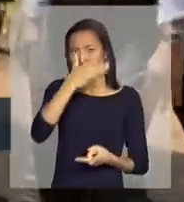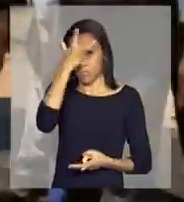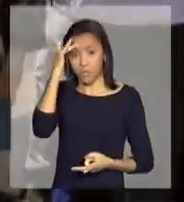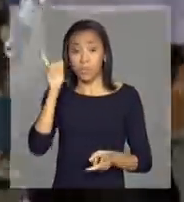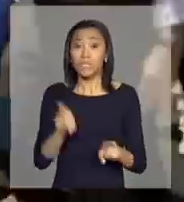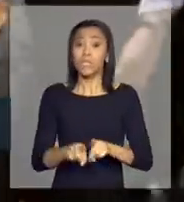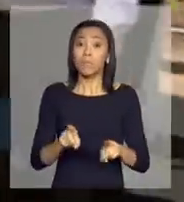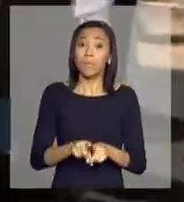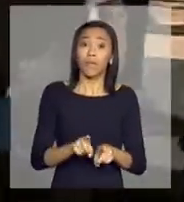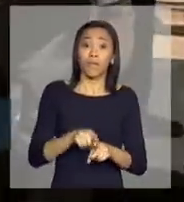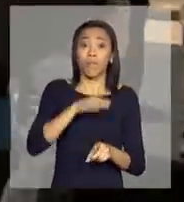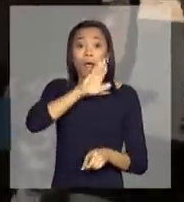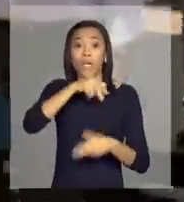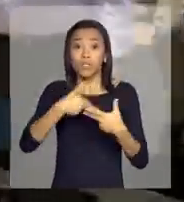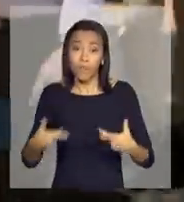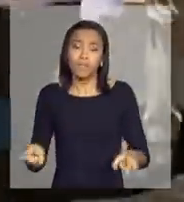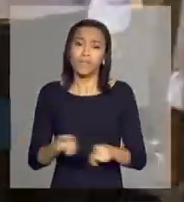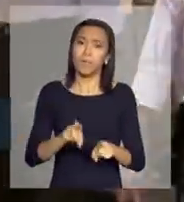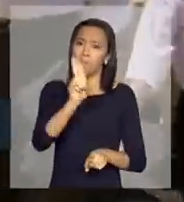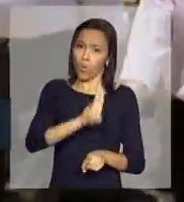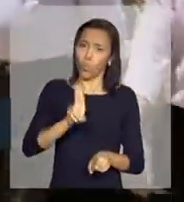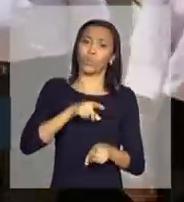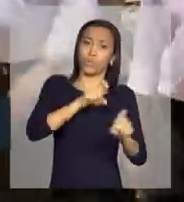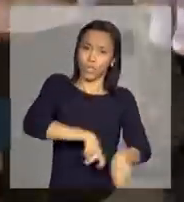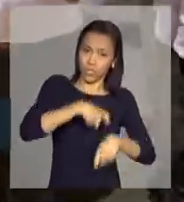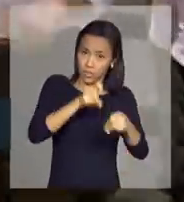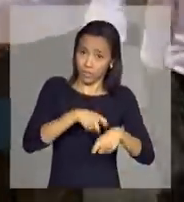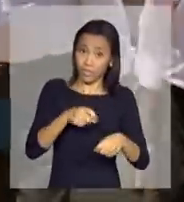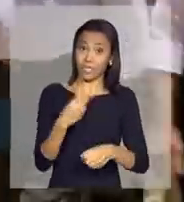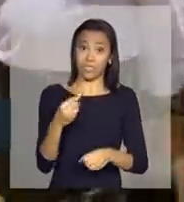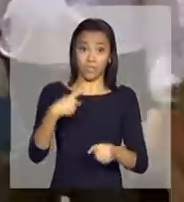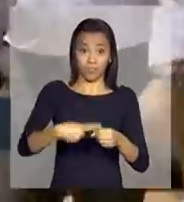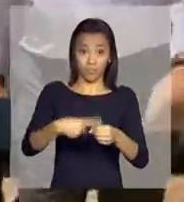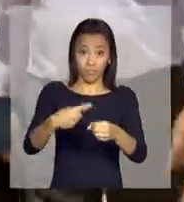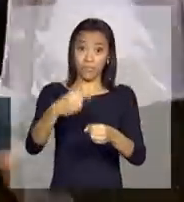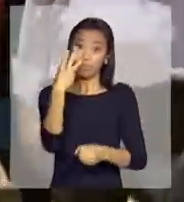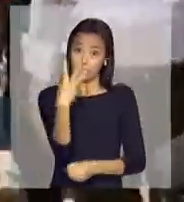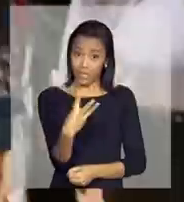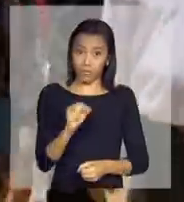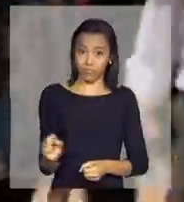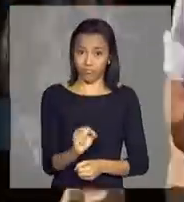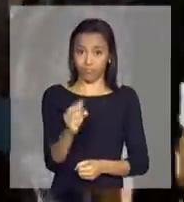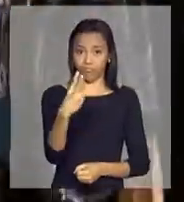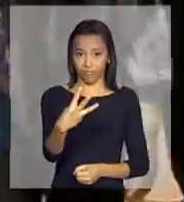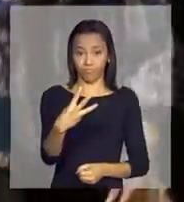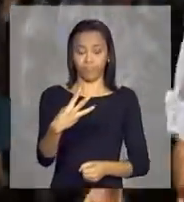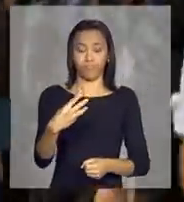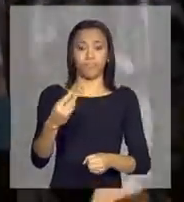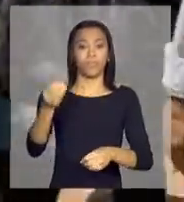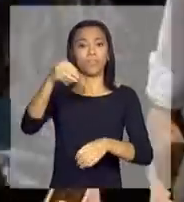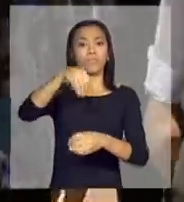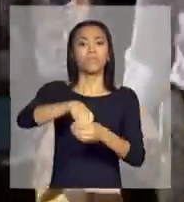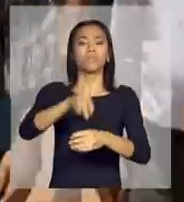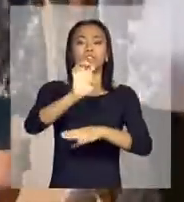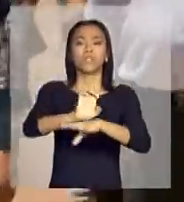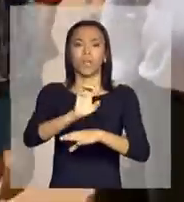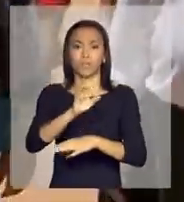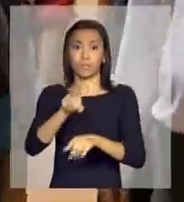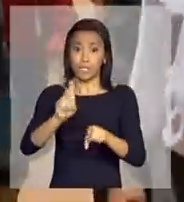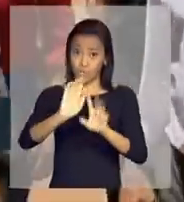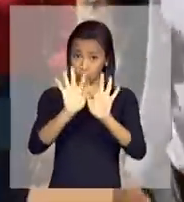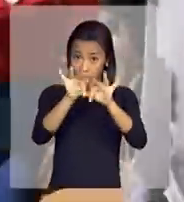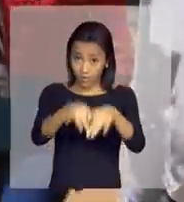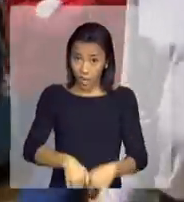agrícola nos municípios alagoanos de Delmiro, Gouveia, Pariconha e Água Branca. E ao final da